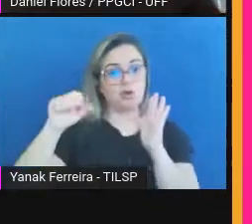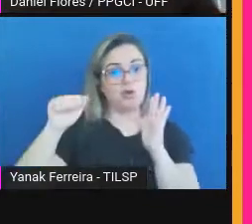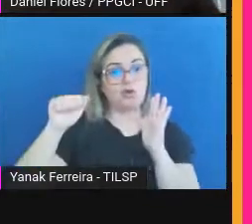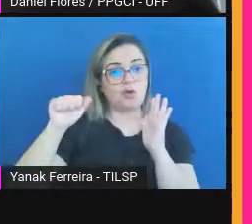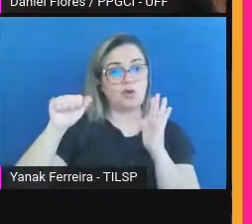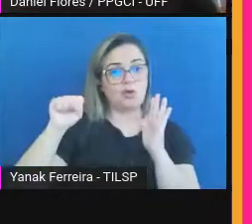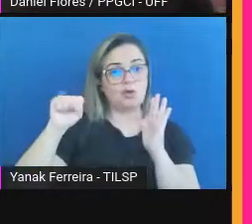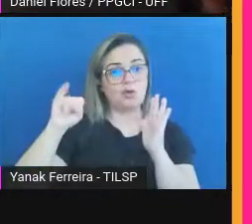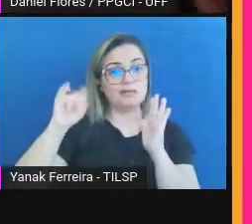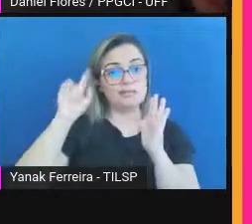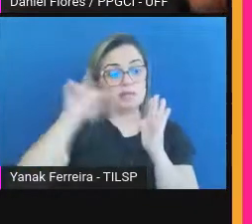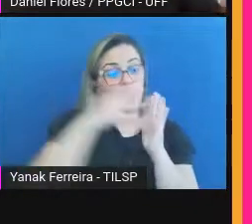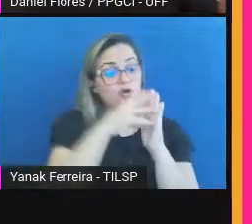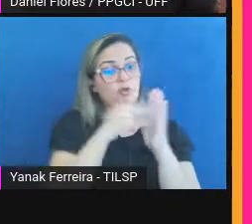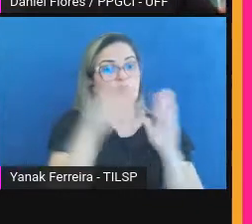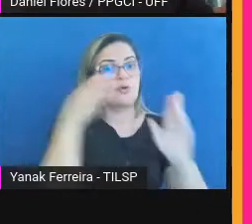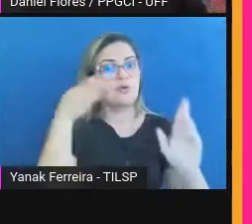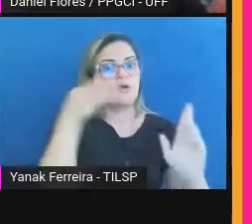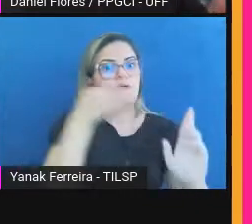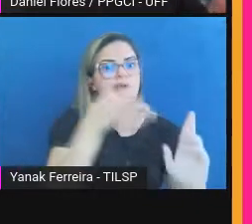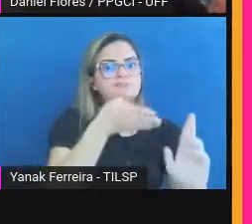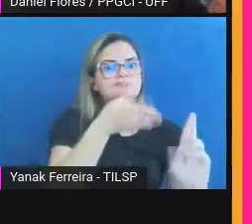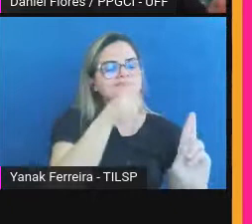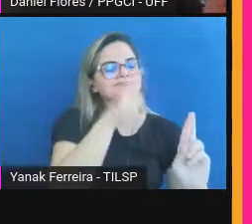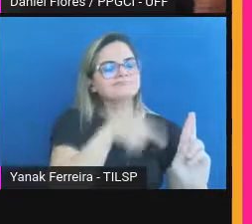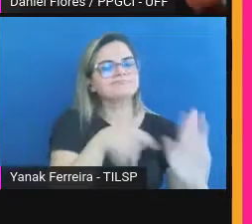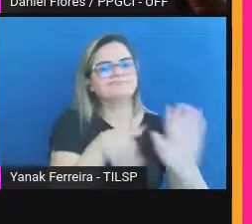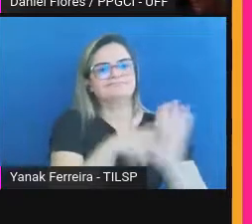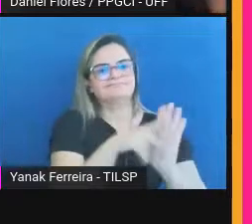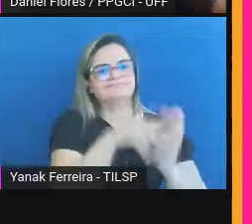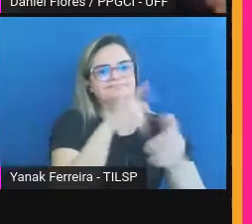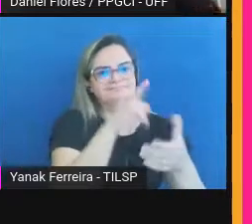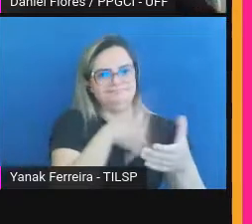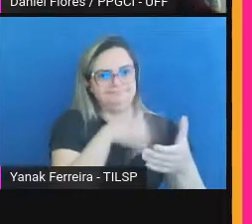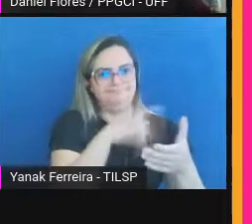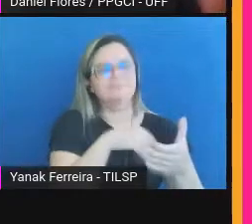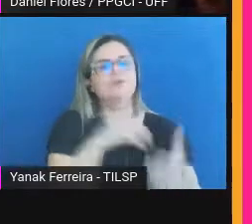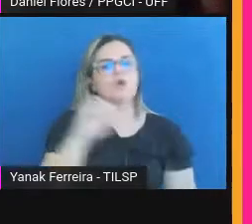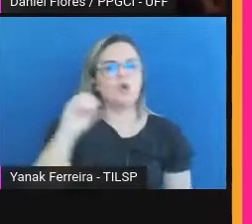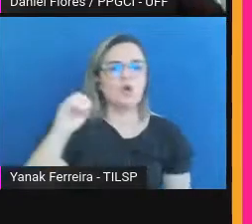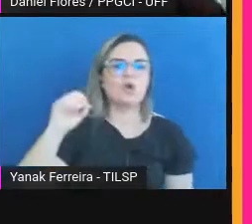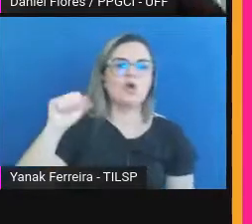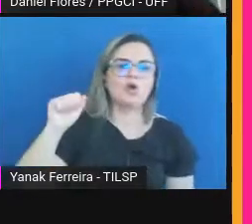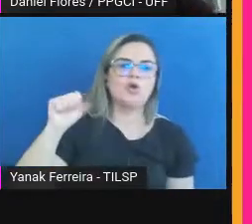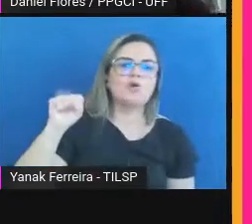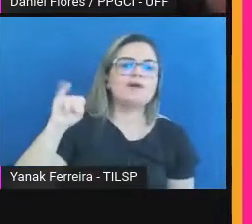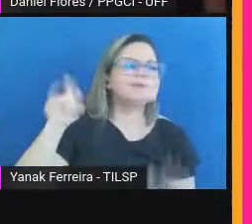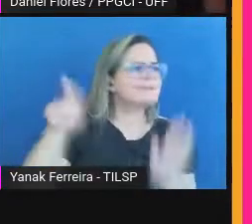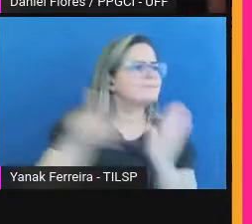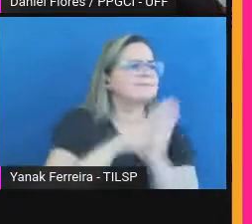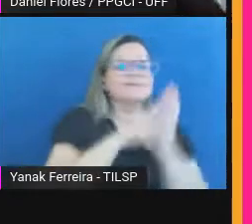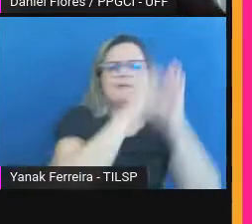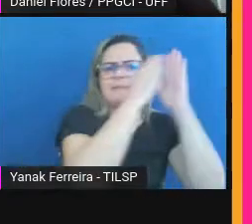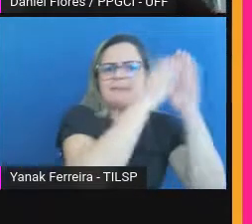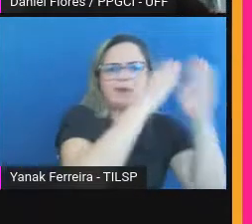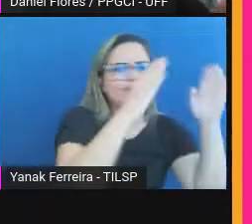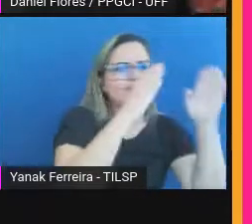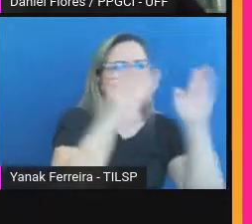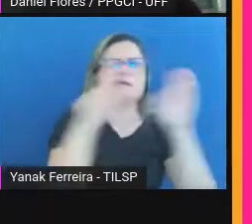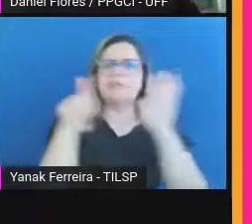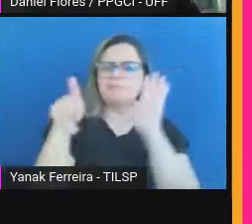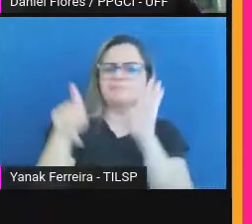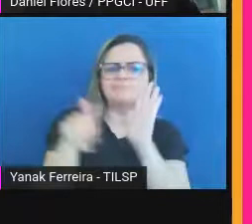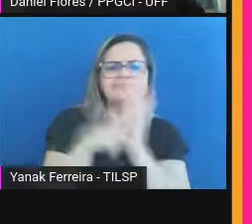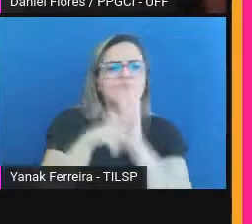de referência para um arquivo OAS, que serve às bibliotecas, que serve aos arquivos, que serve aos